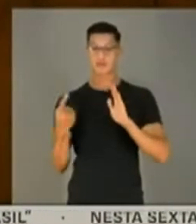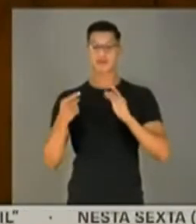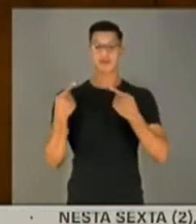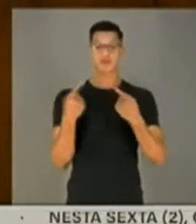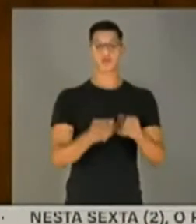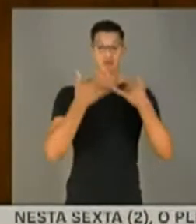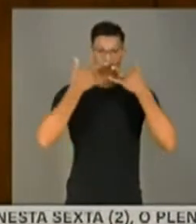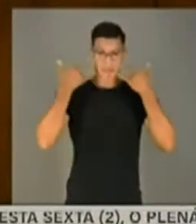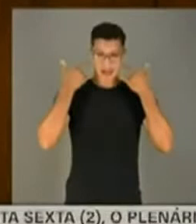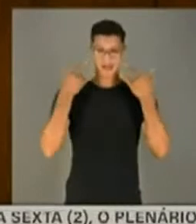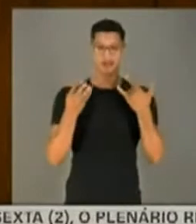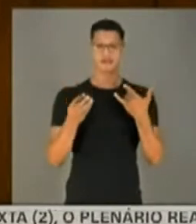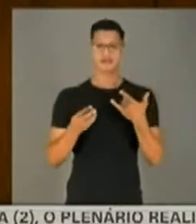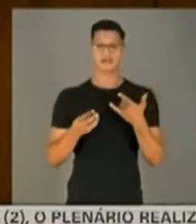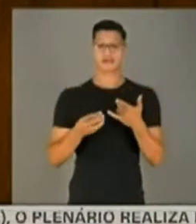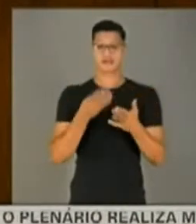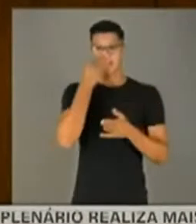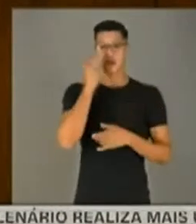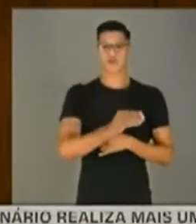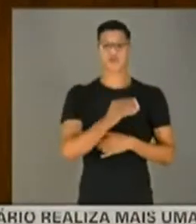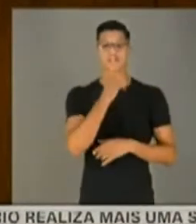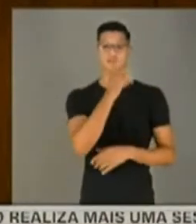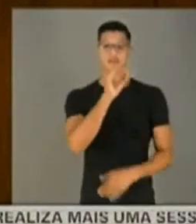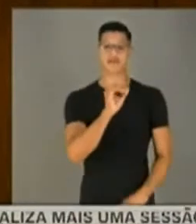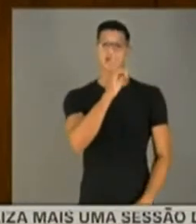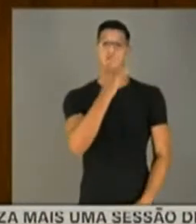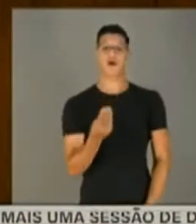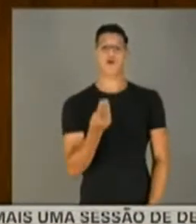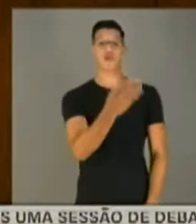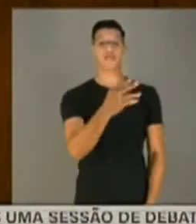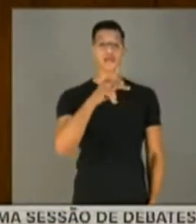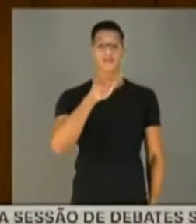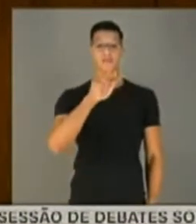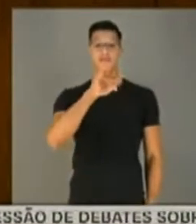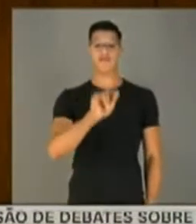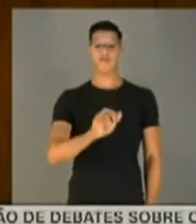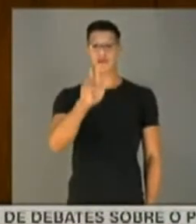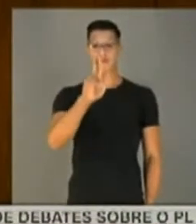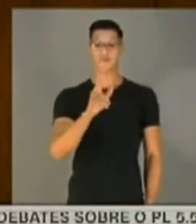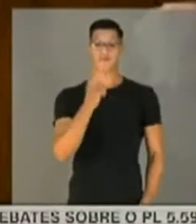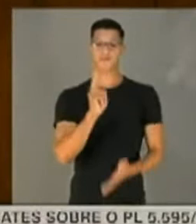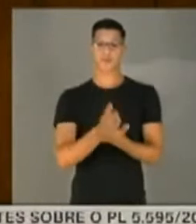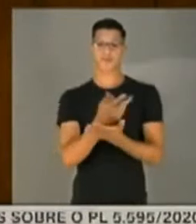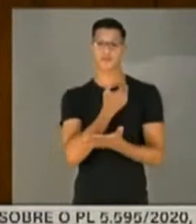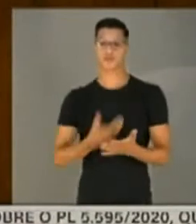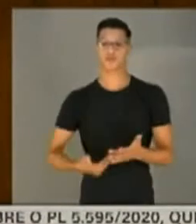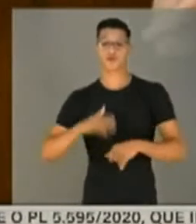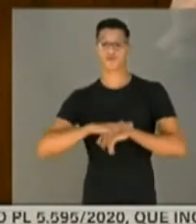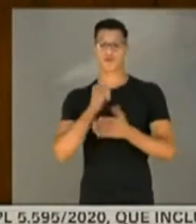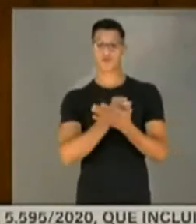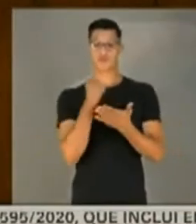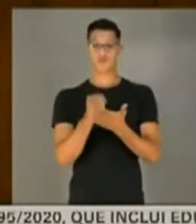é contra a utilização de máscara, recusou 101 ofertas da Pfizer e o mesmo governo que faz um